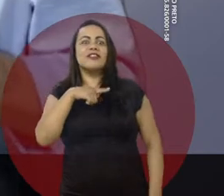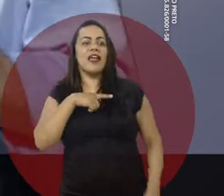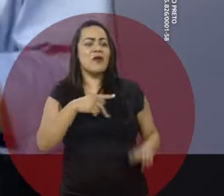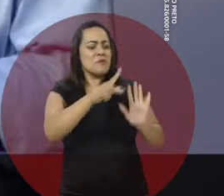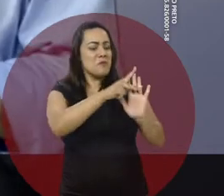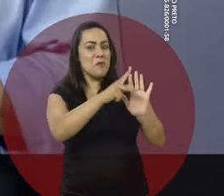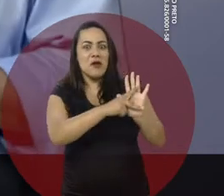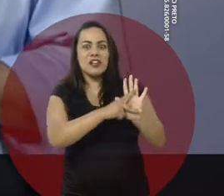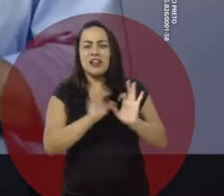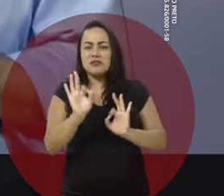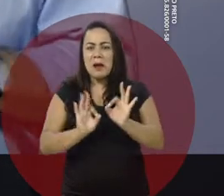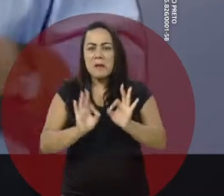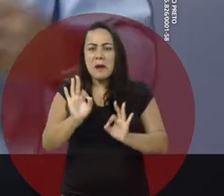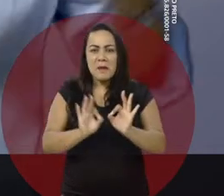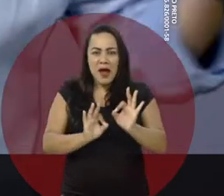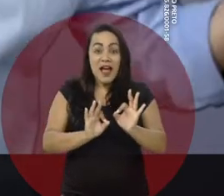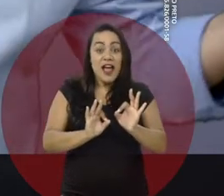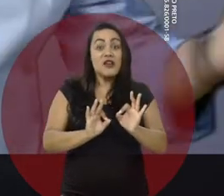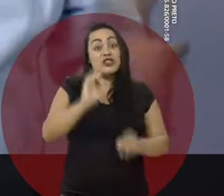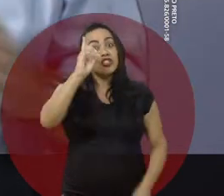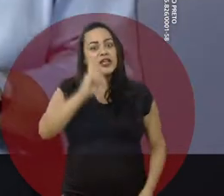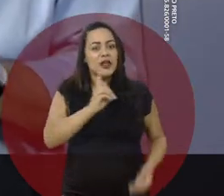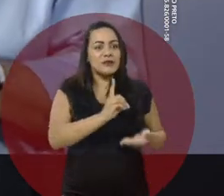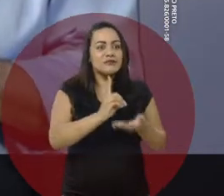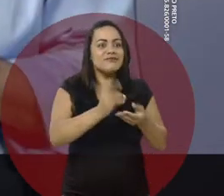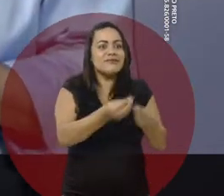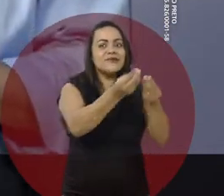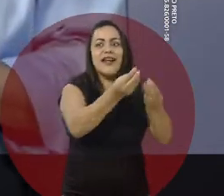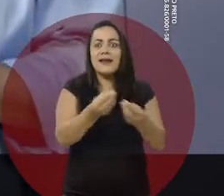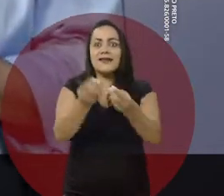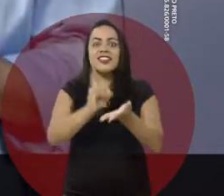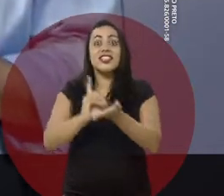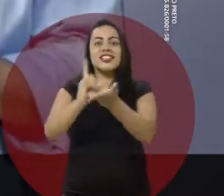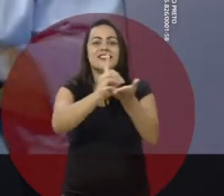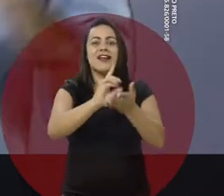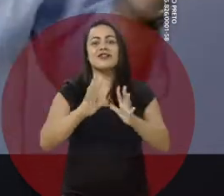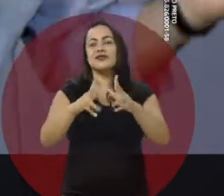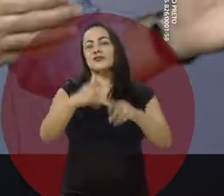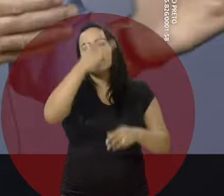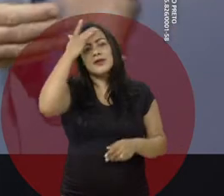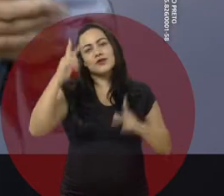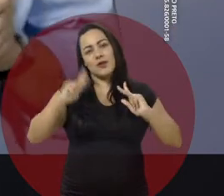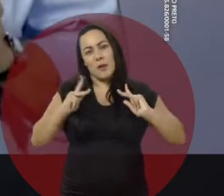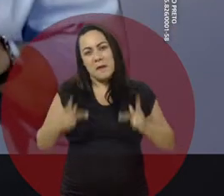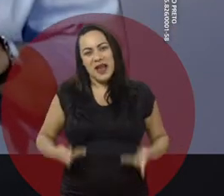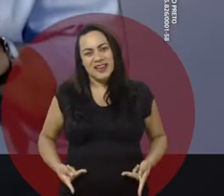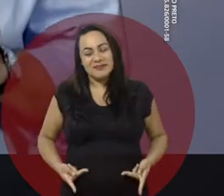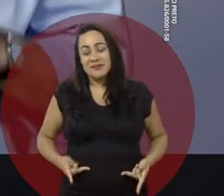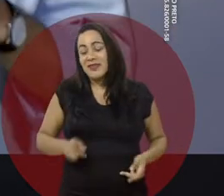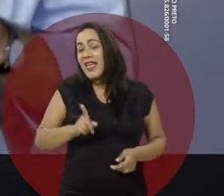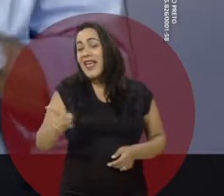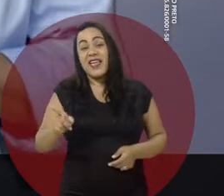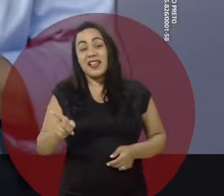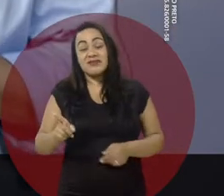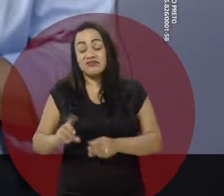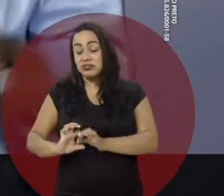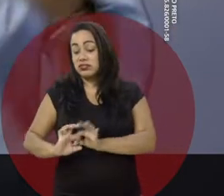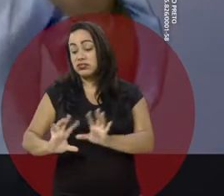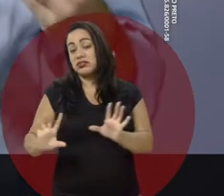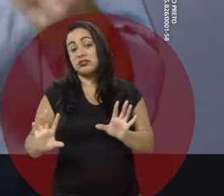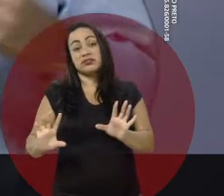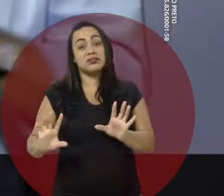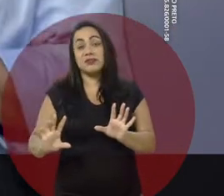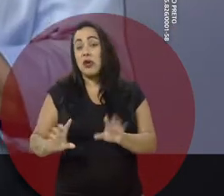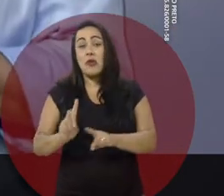reconstrói esses direitos fundamentais que constituem a dignidade da pessoa humana. Enquanto ele descuidou da atenção primária à